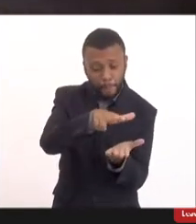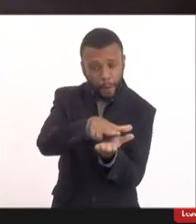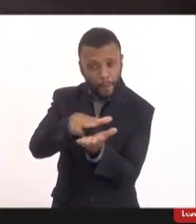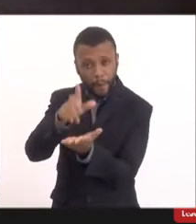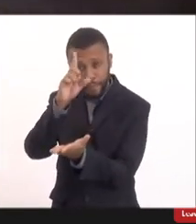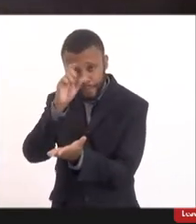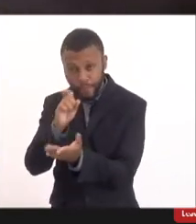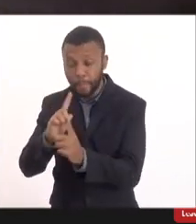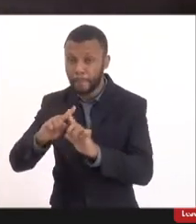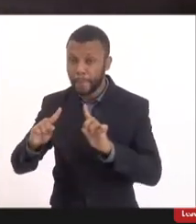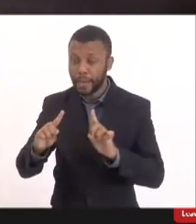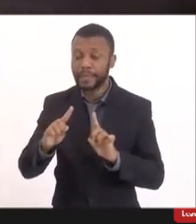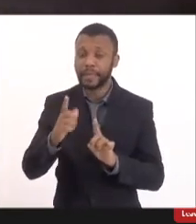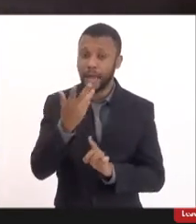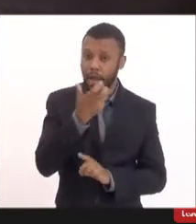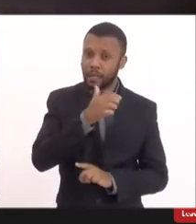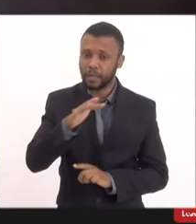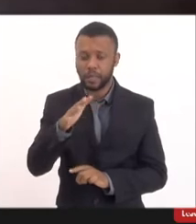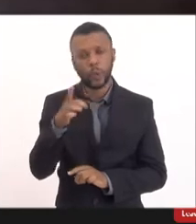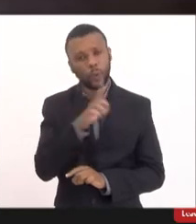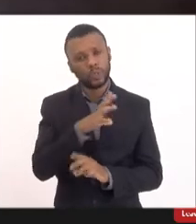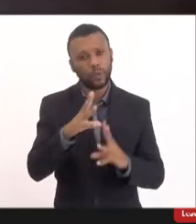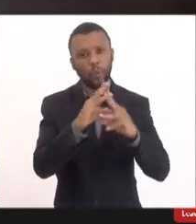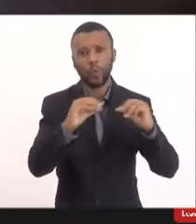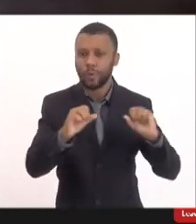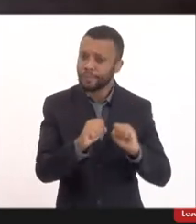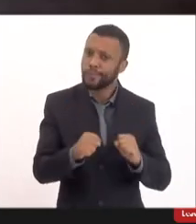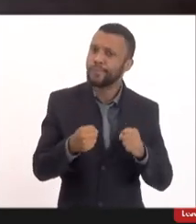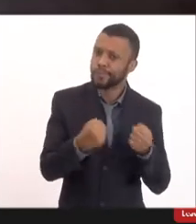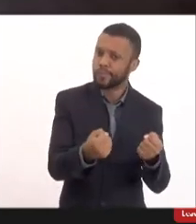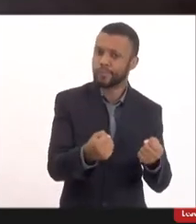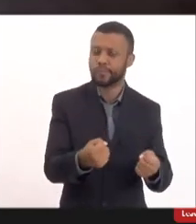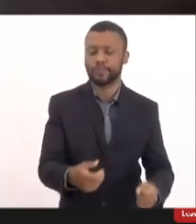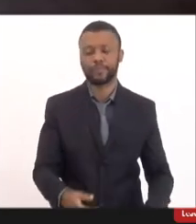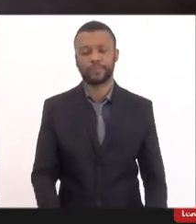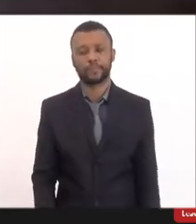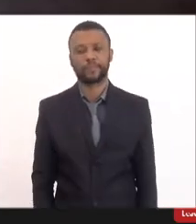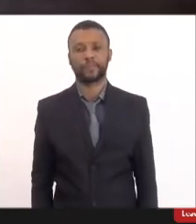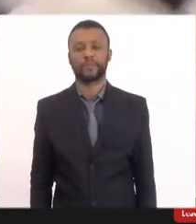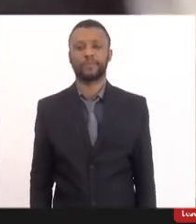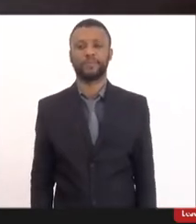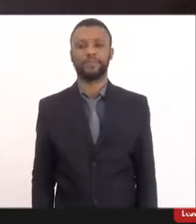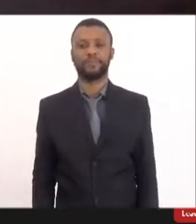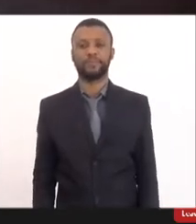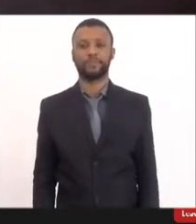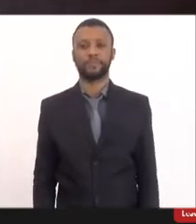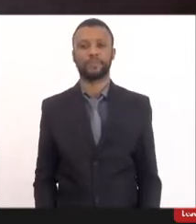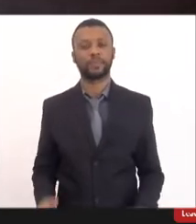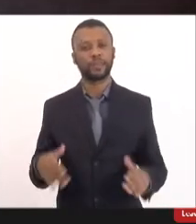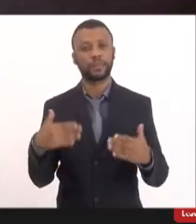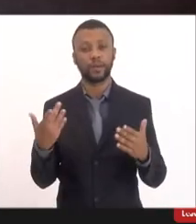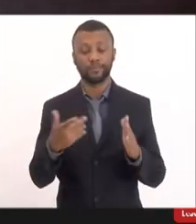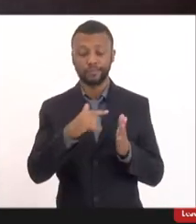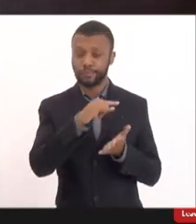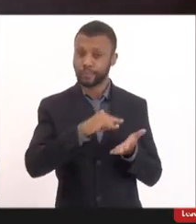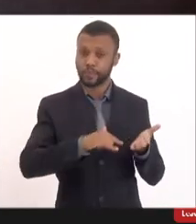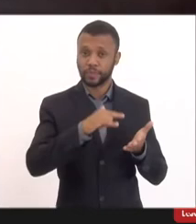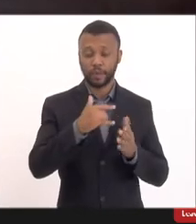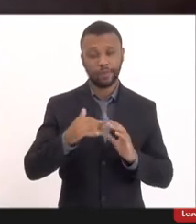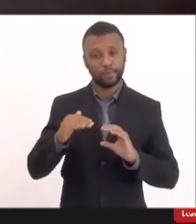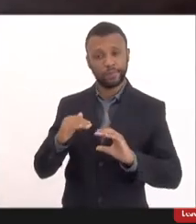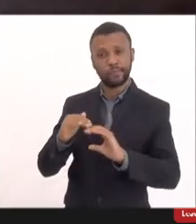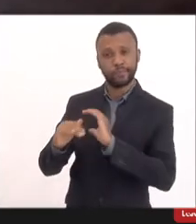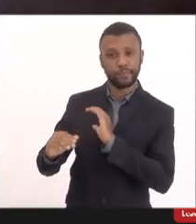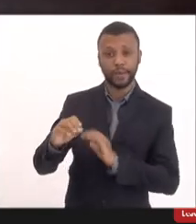recuperaram e 4 estavam bem se recuperando então conforme documento enviado a CCOVID